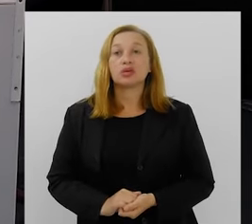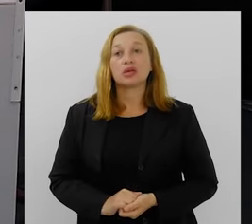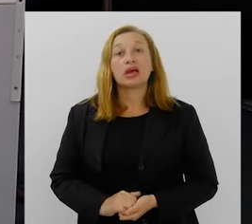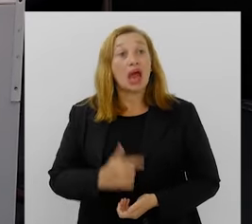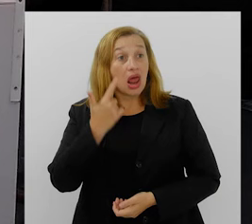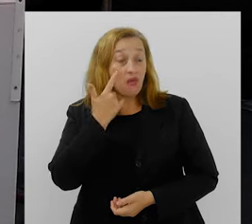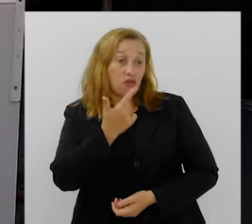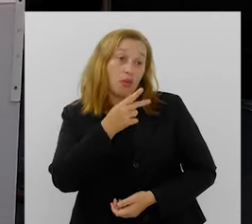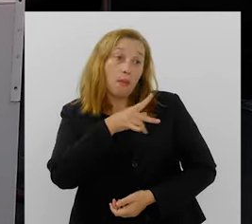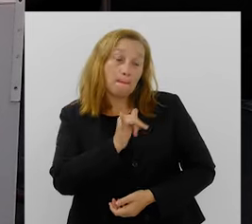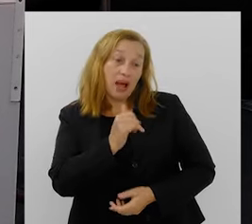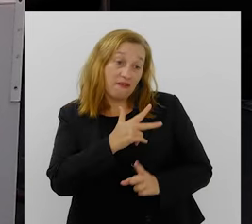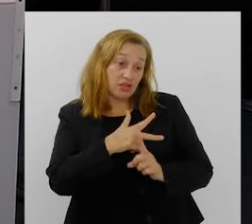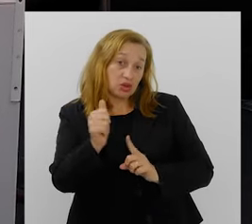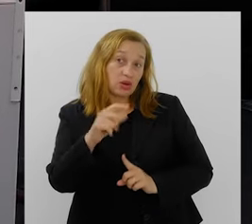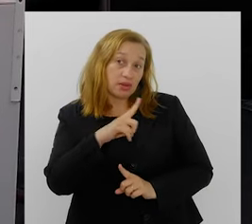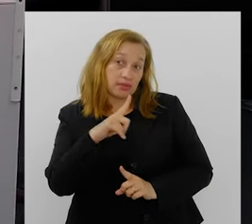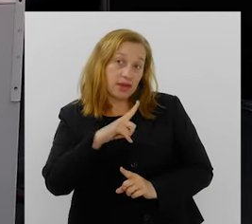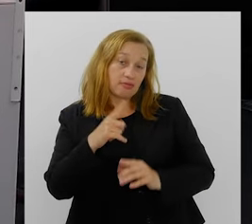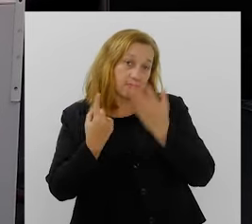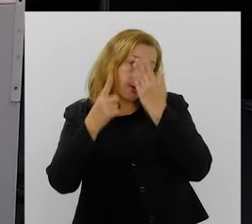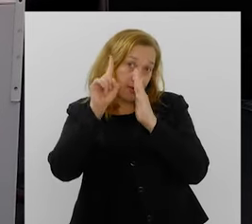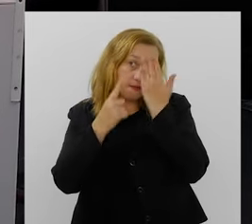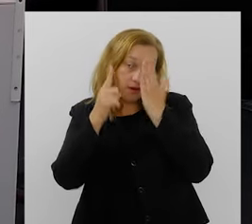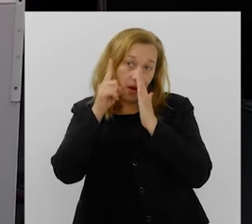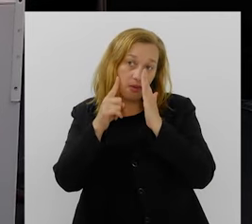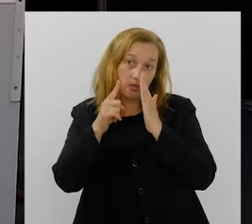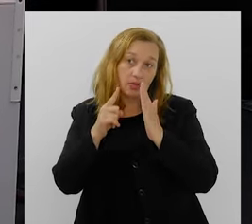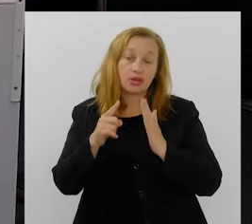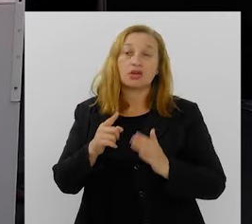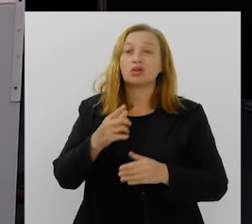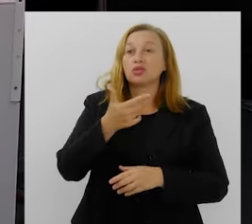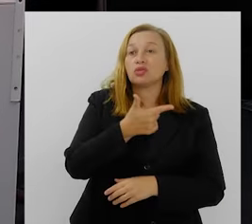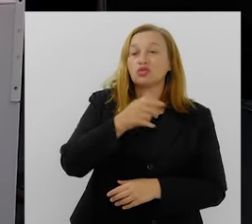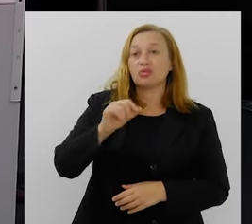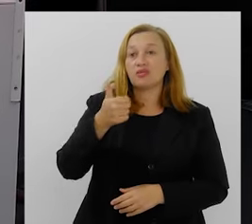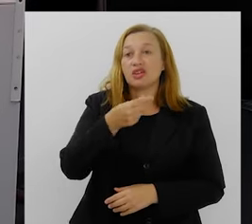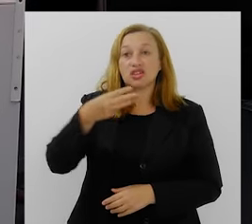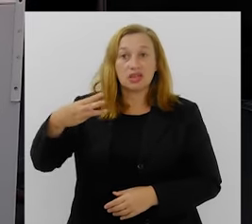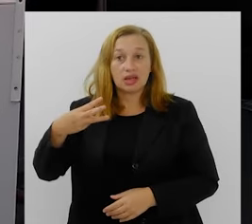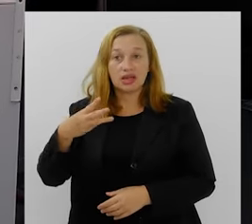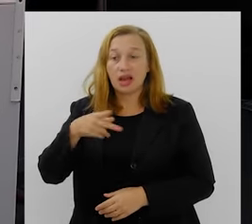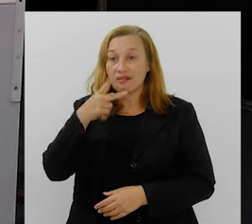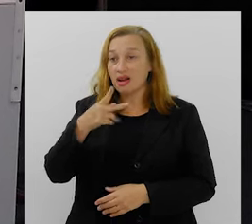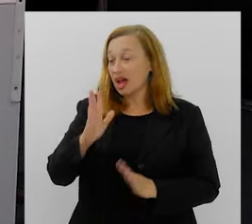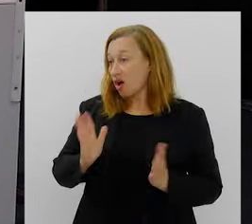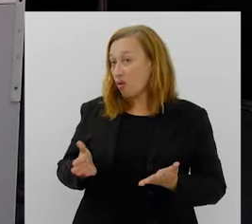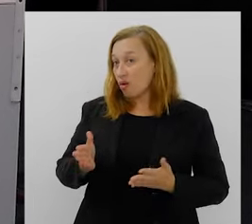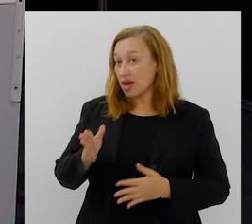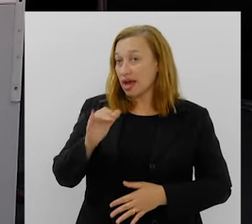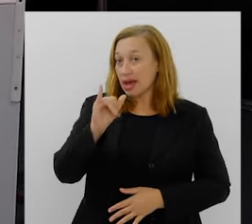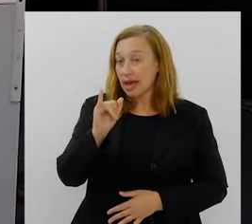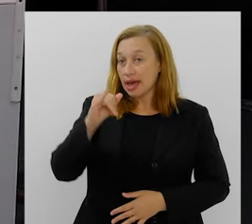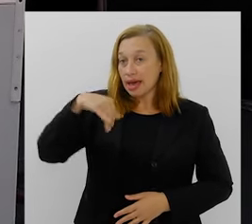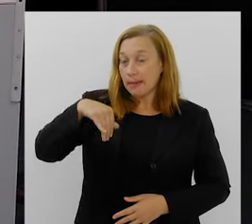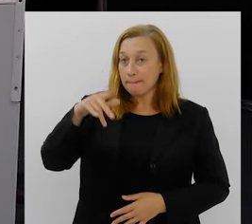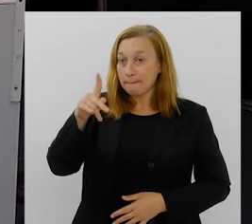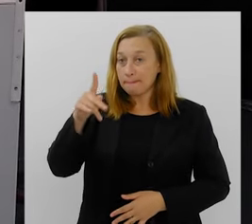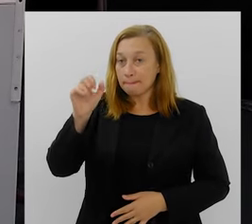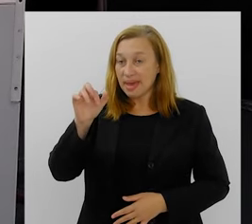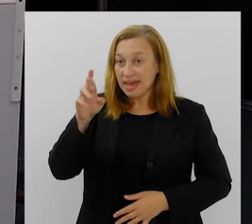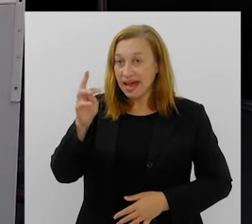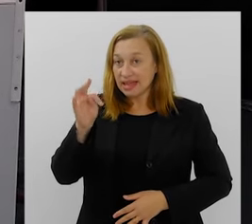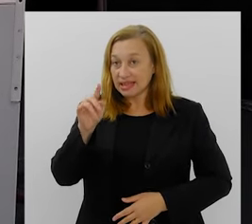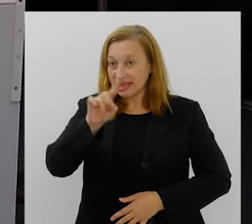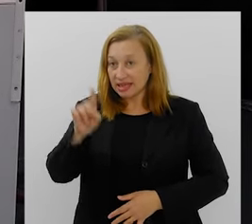E aí ela viu o pai dela ser campeão do carnaval, né? 2023. E aí ela diz que é Imperatriz e Aprendizes do